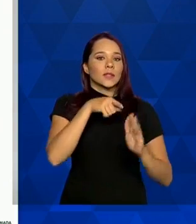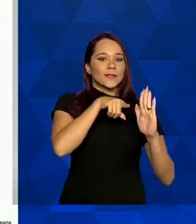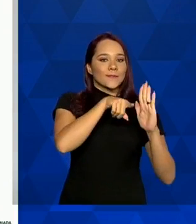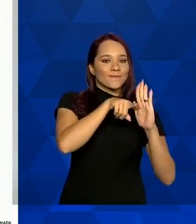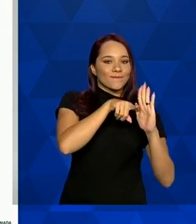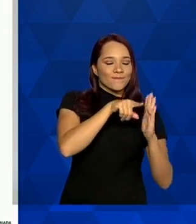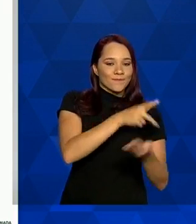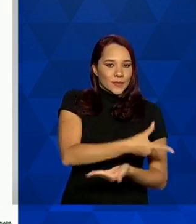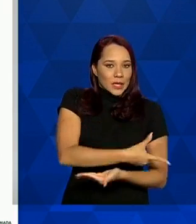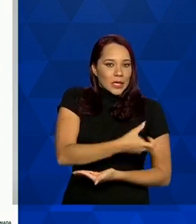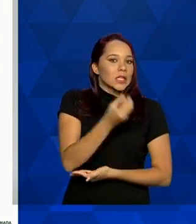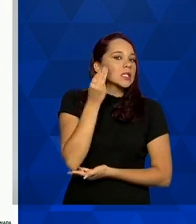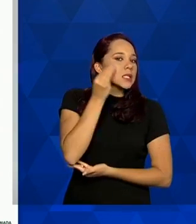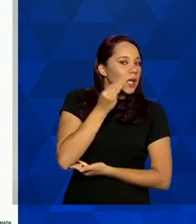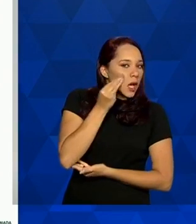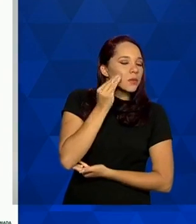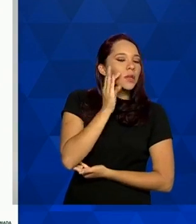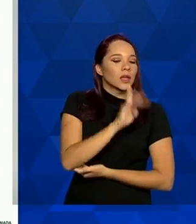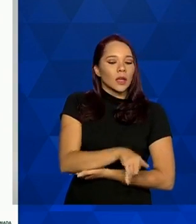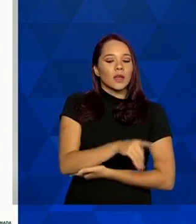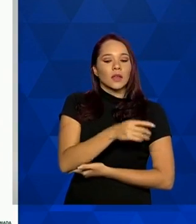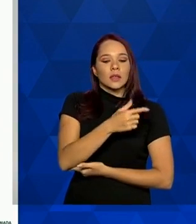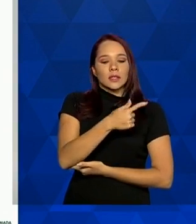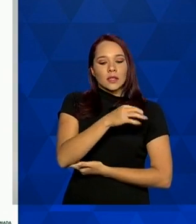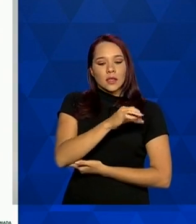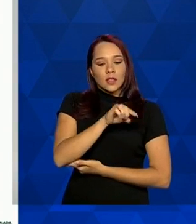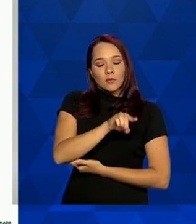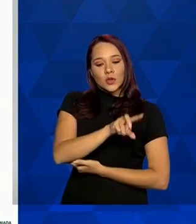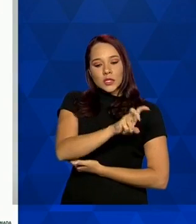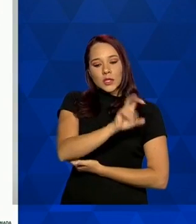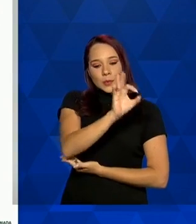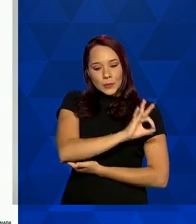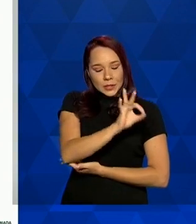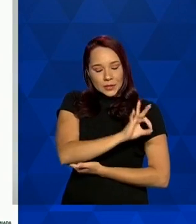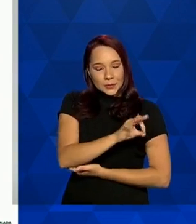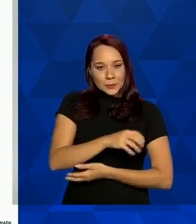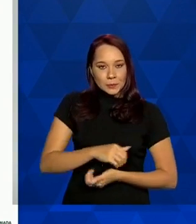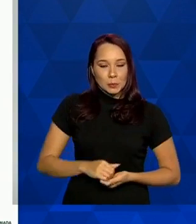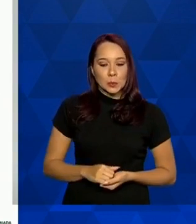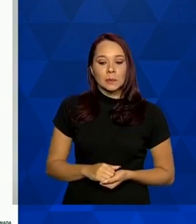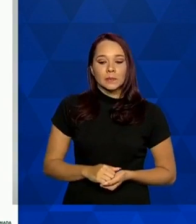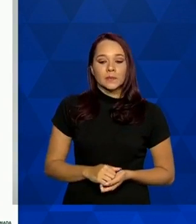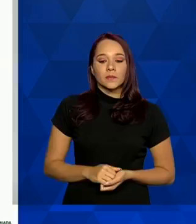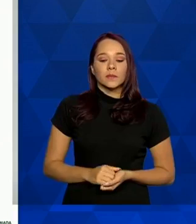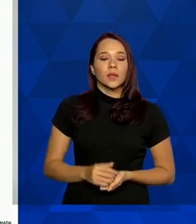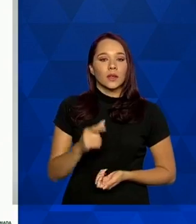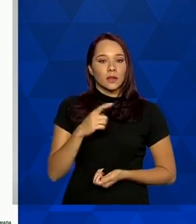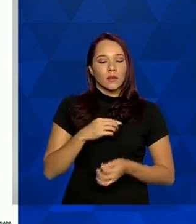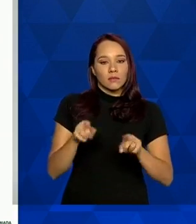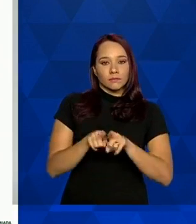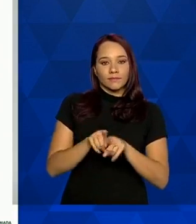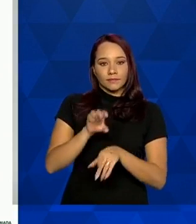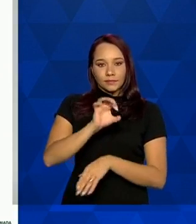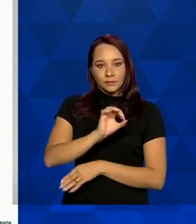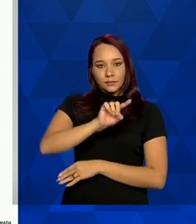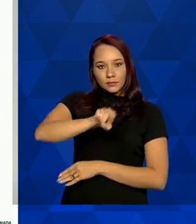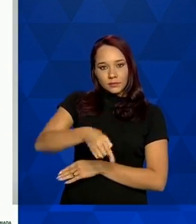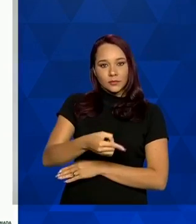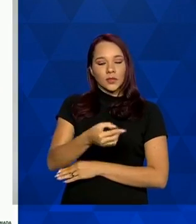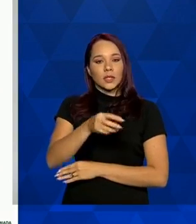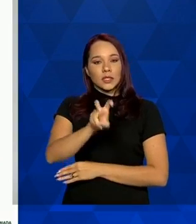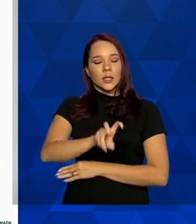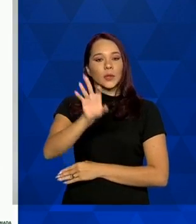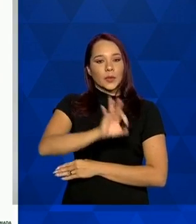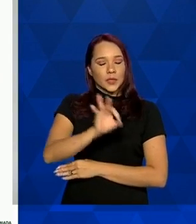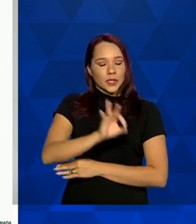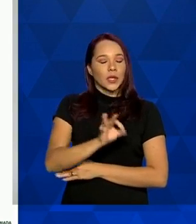representam 70.5% dos exames realizados e nós temos 0,5%